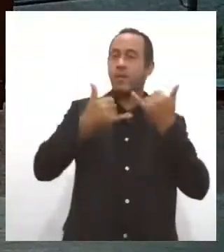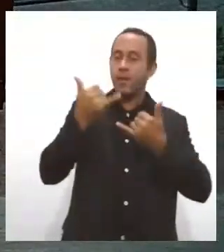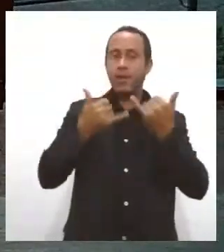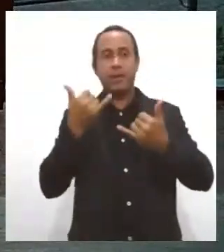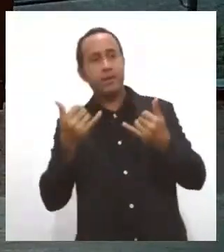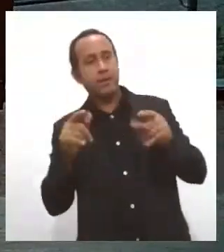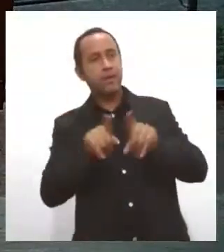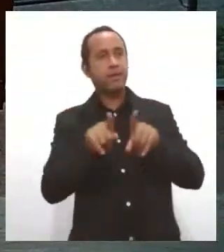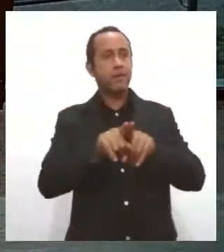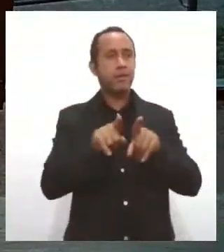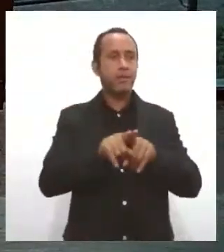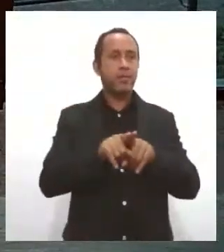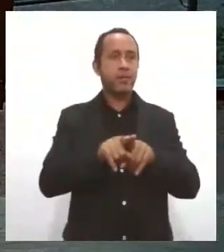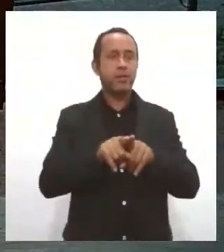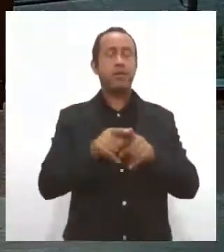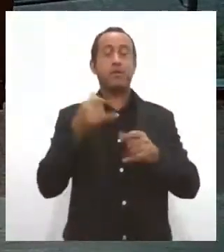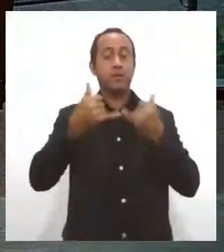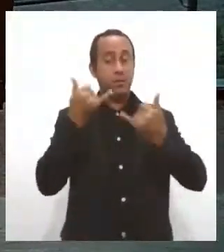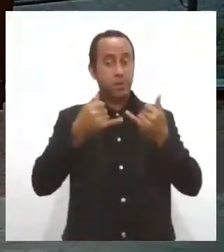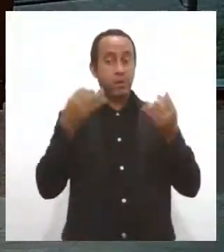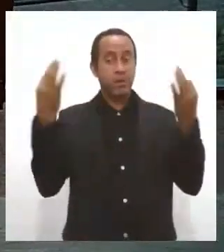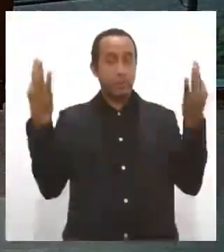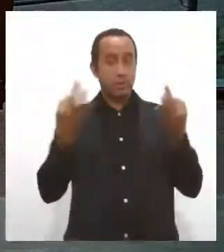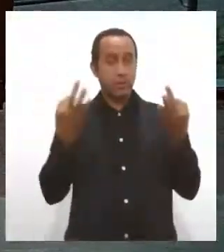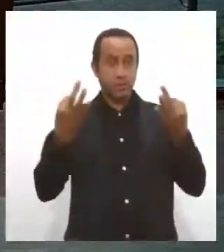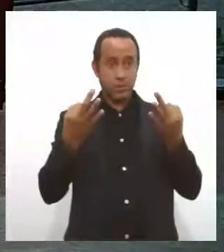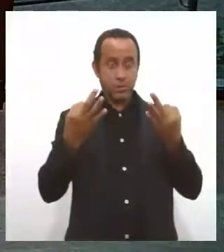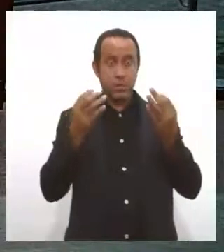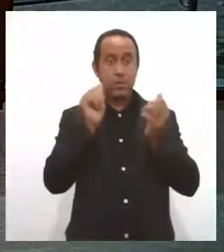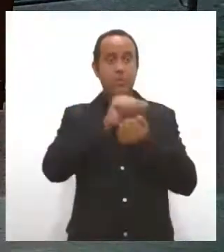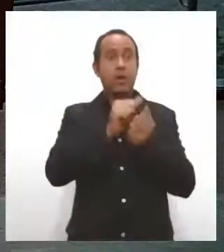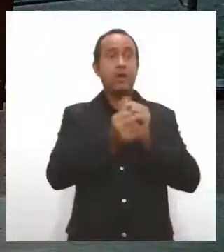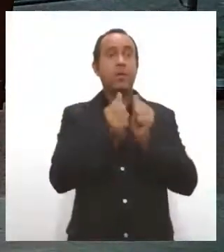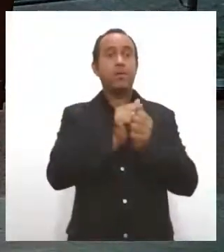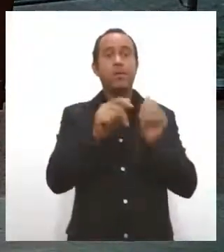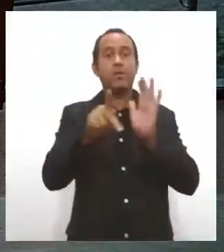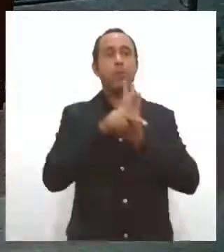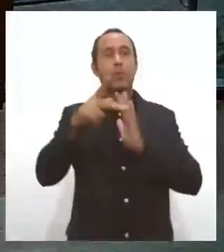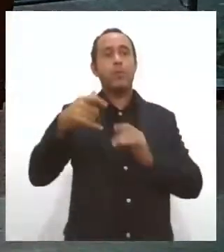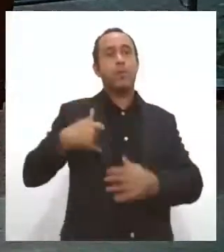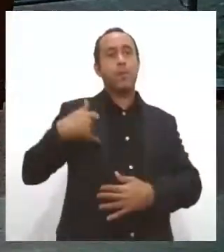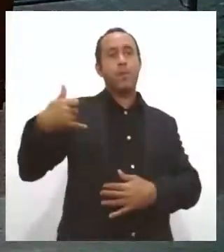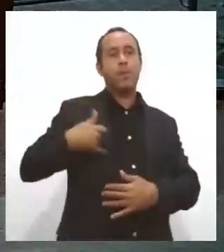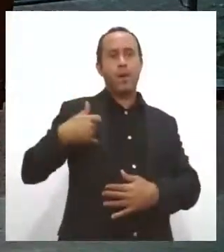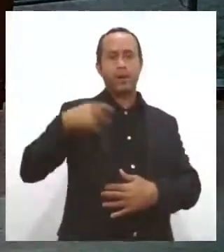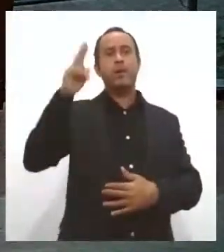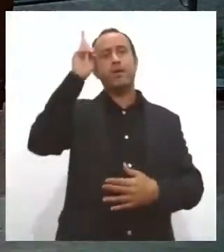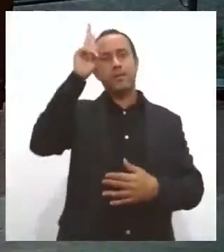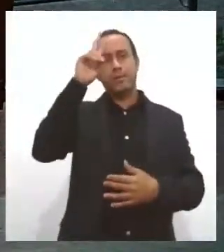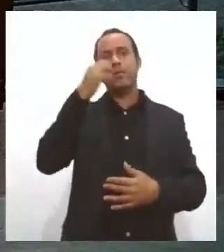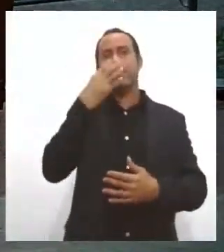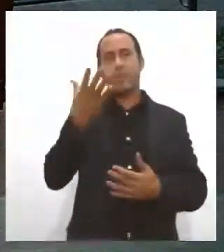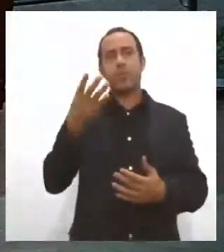aquela criança está brincando com o brinquedo adequado para a idade dela. Muito bem lembrado isso, Inês.